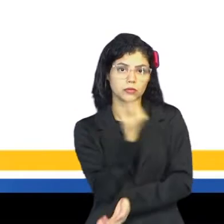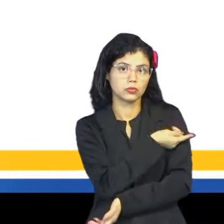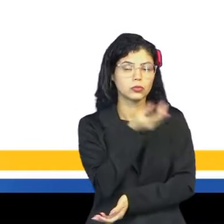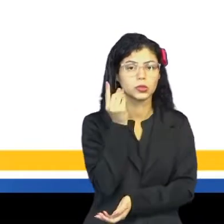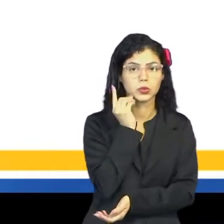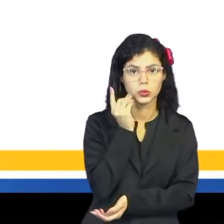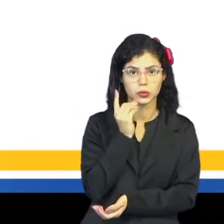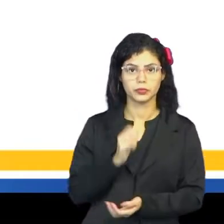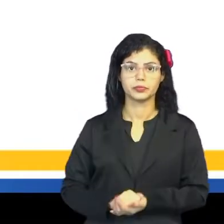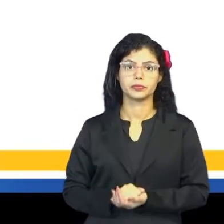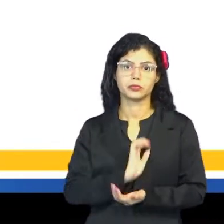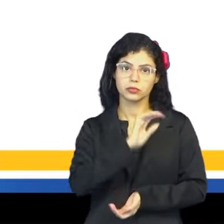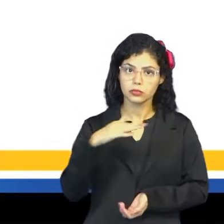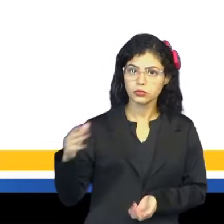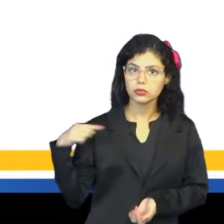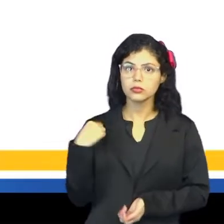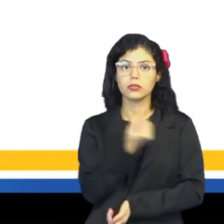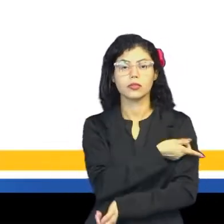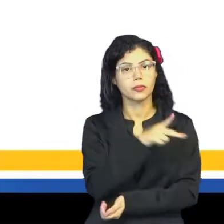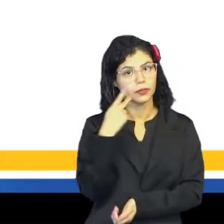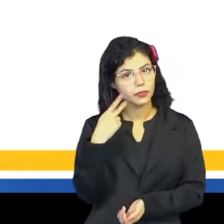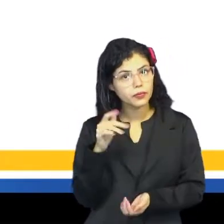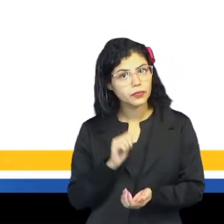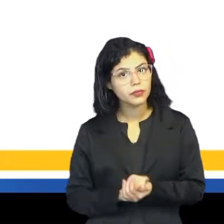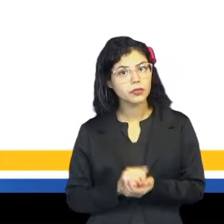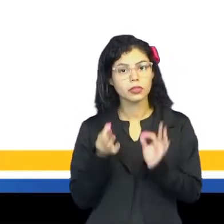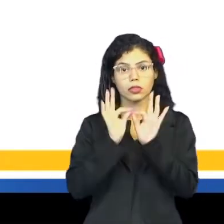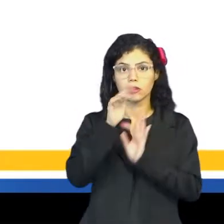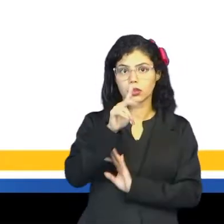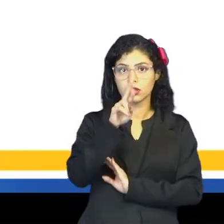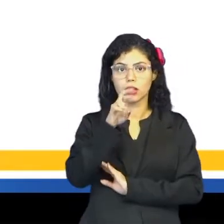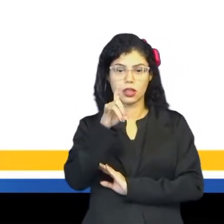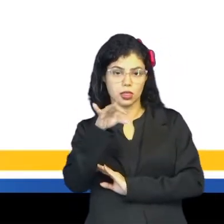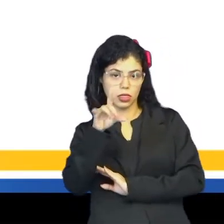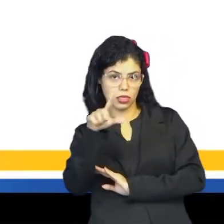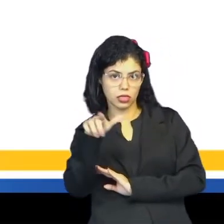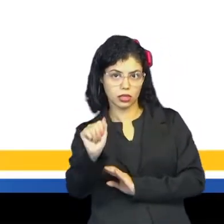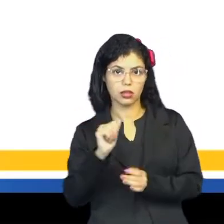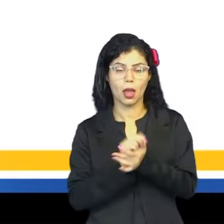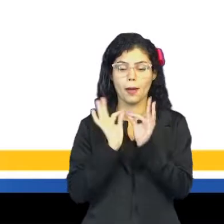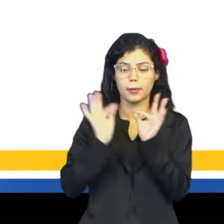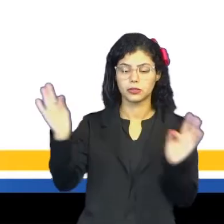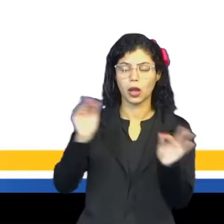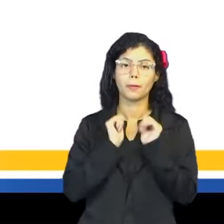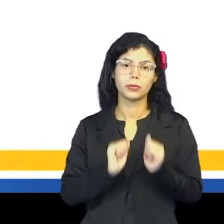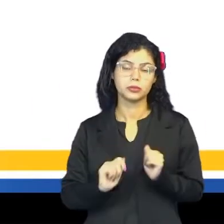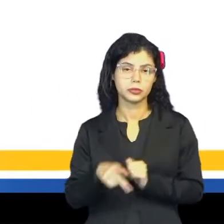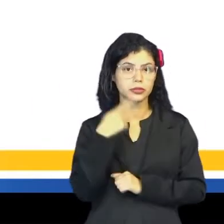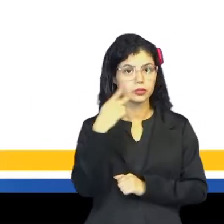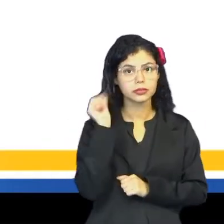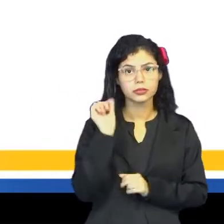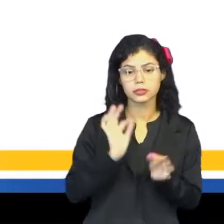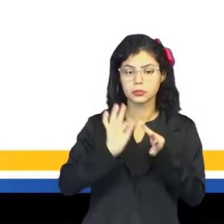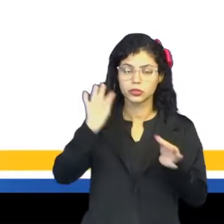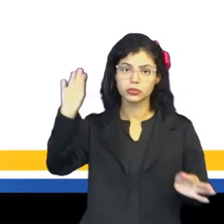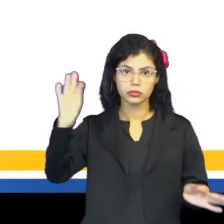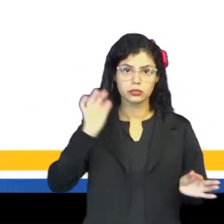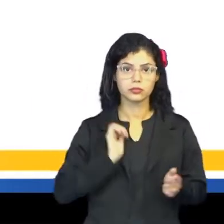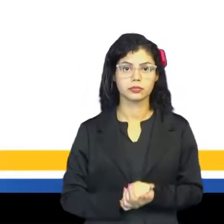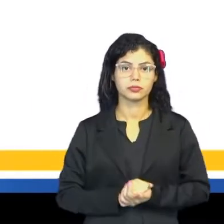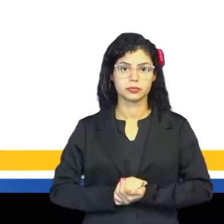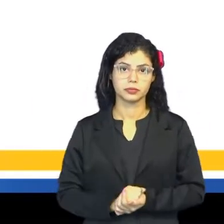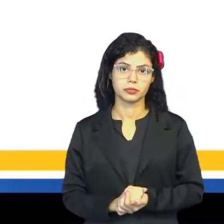cotidiano, quando falamos de grandezas e medidas, podemos citar medida,